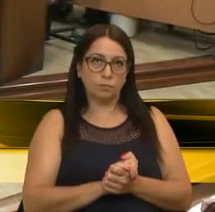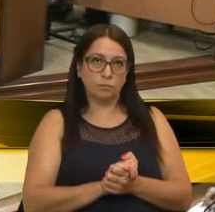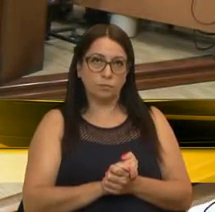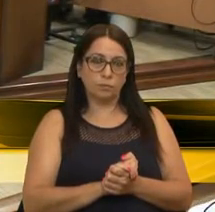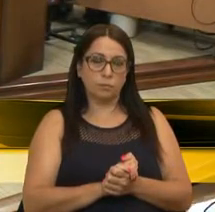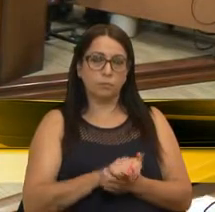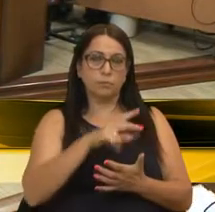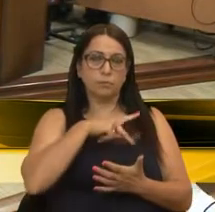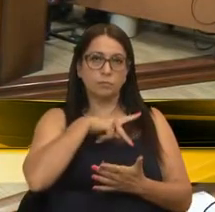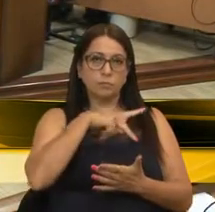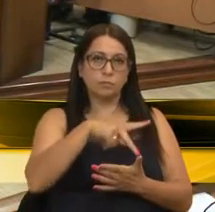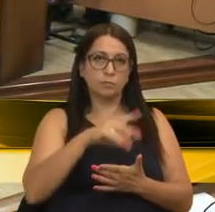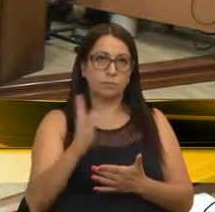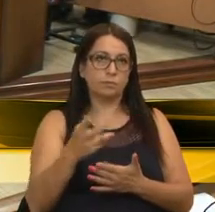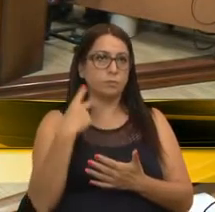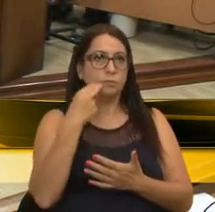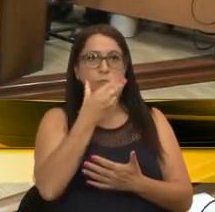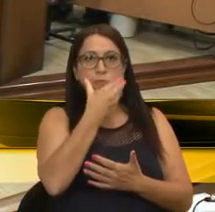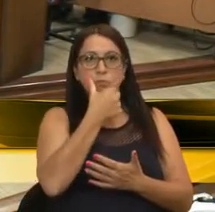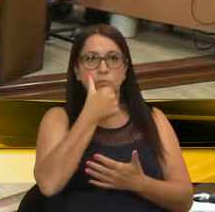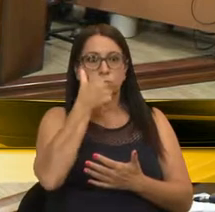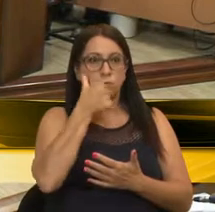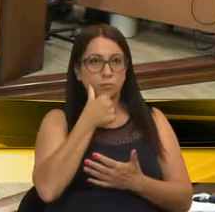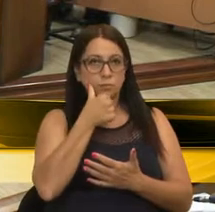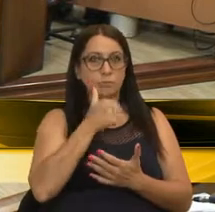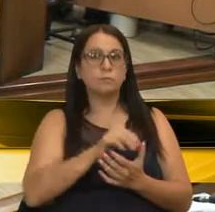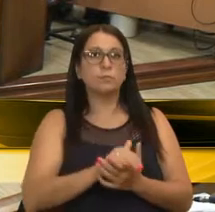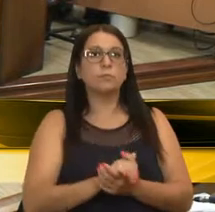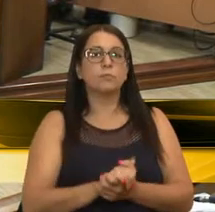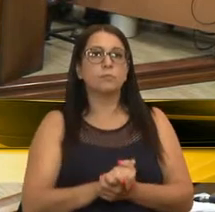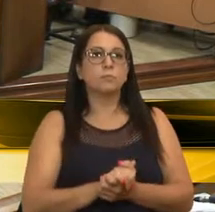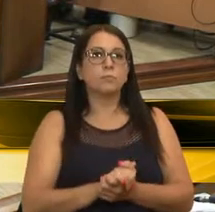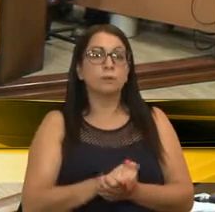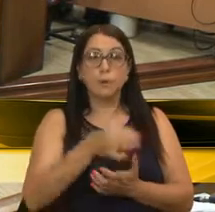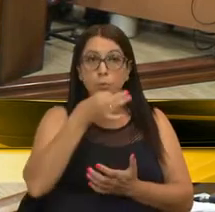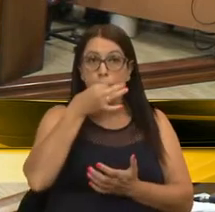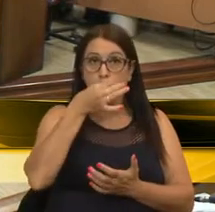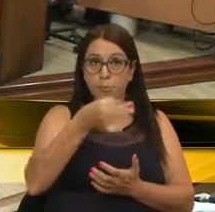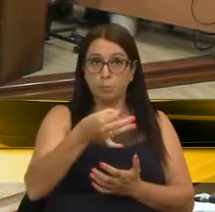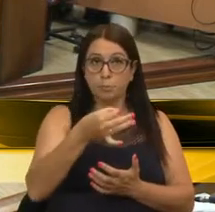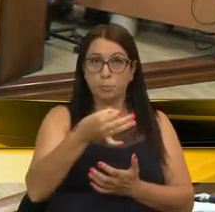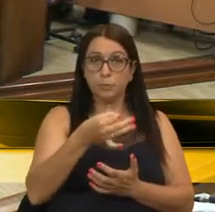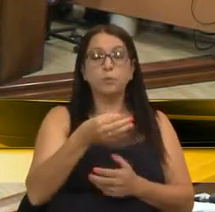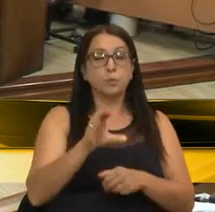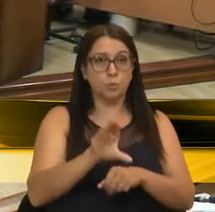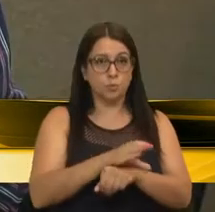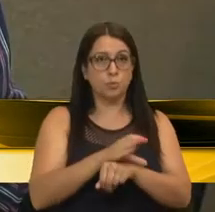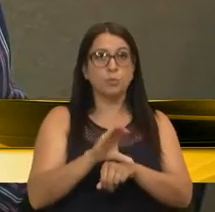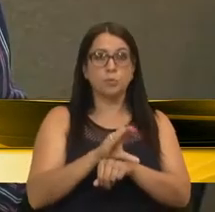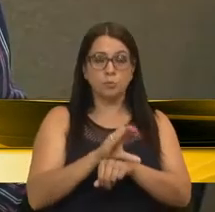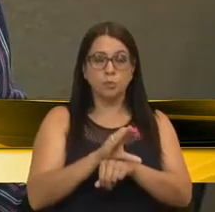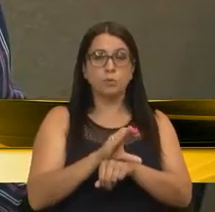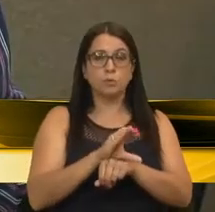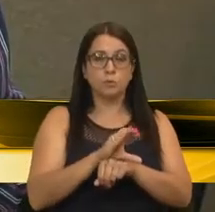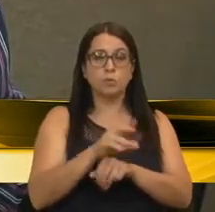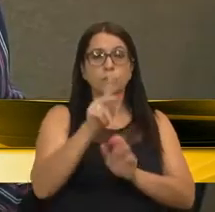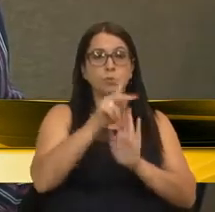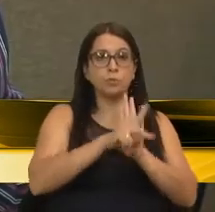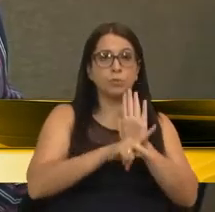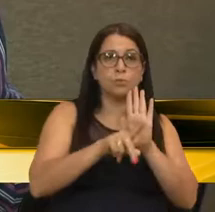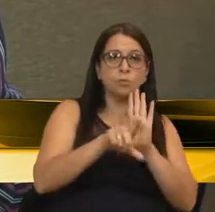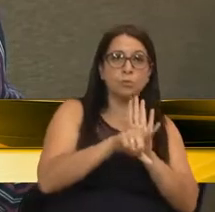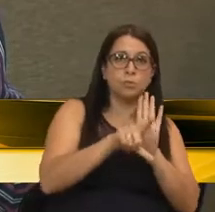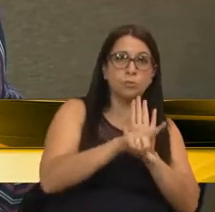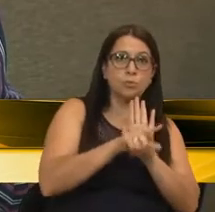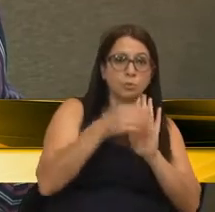Senhor presidente, senhoras e senhores vereadores, parecer pela constitucionalidade do projeto